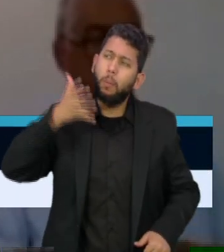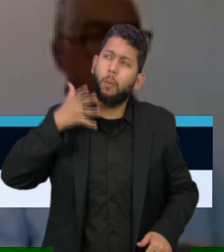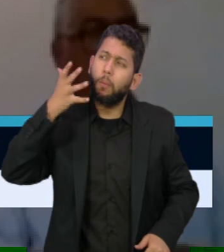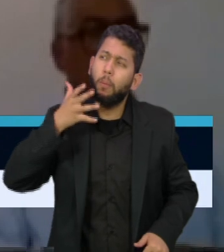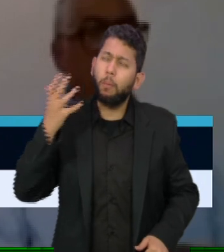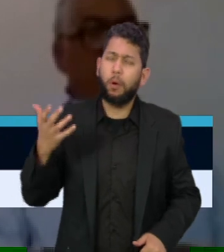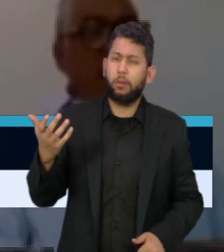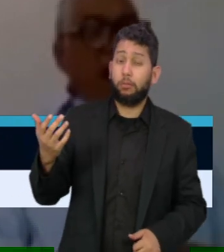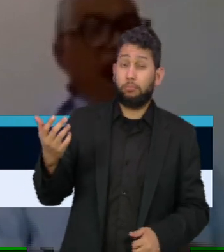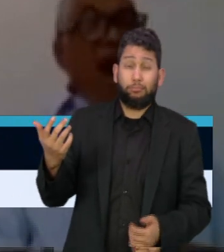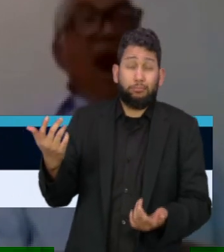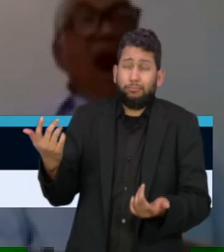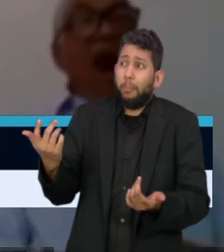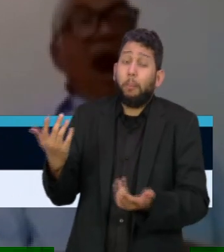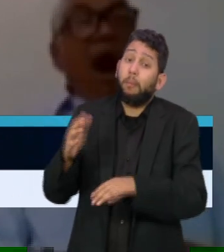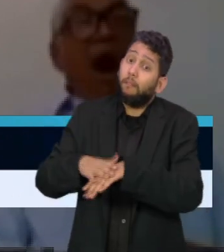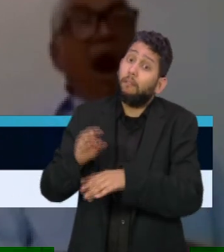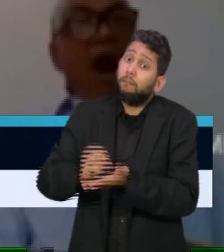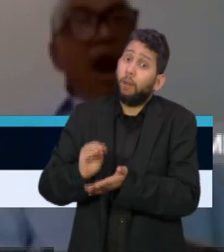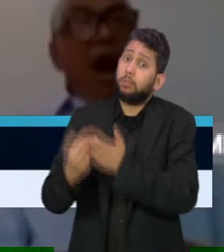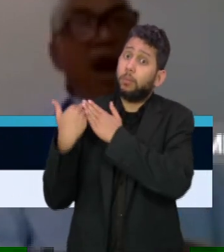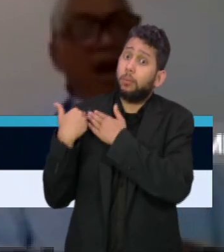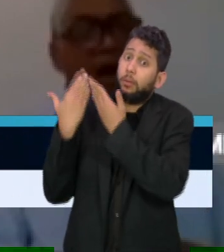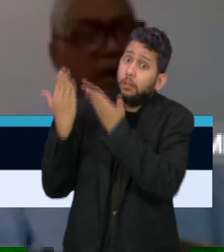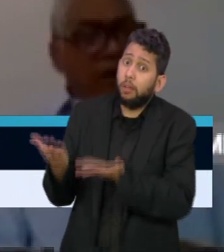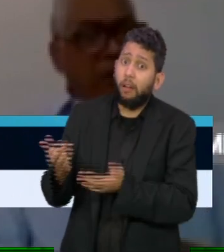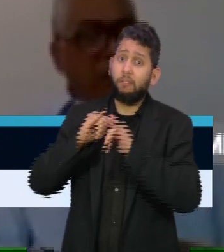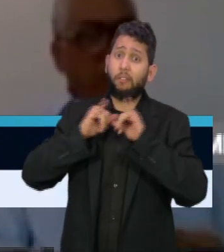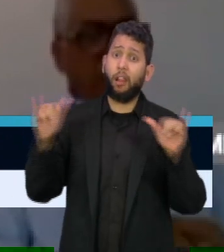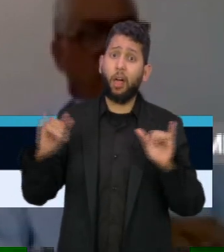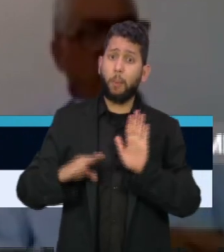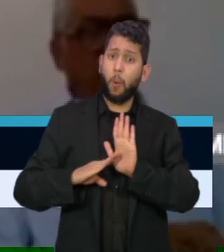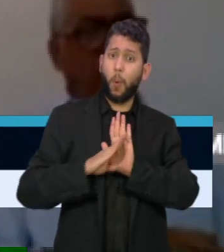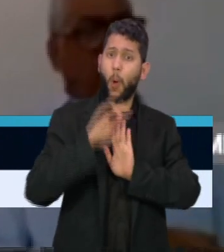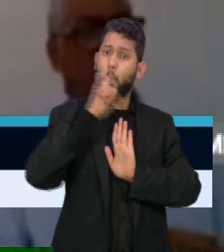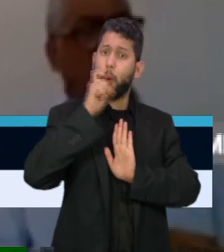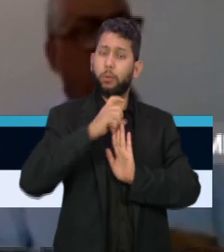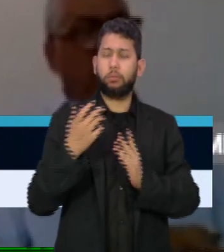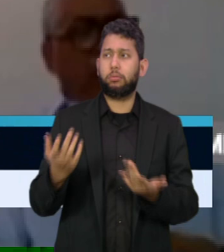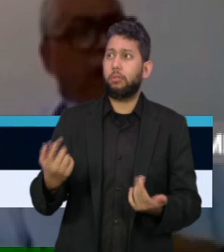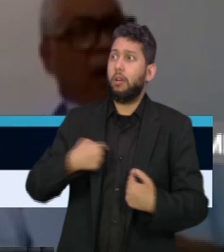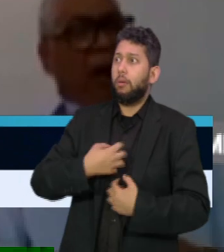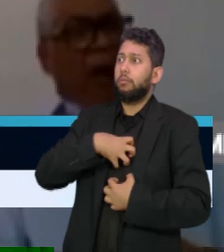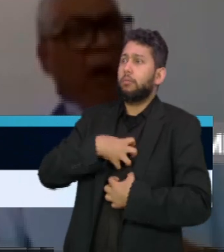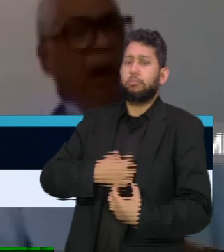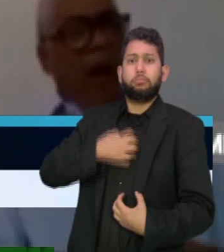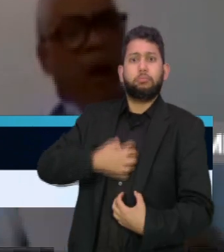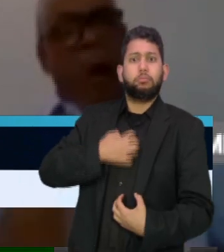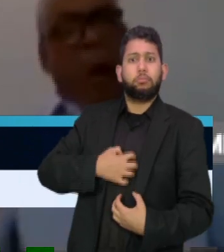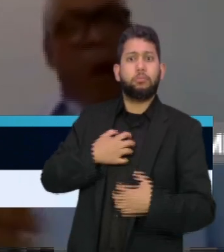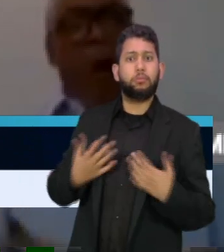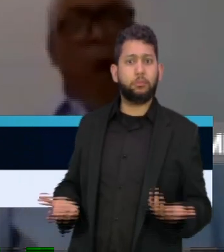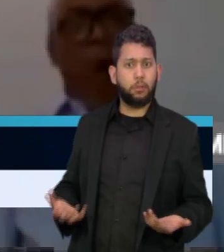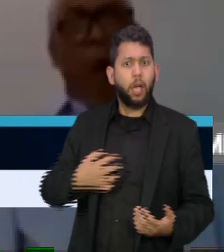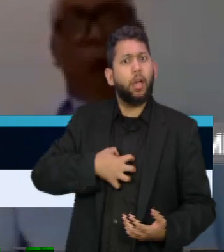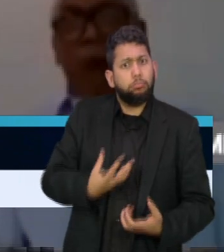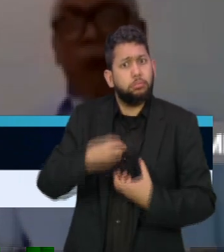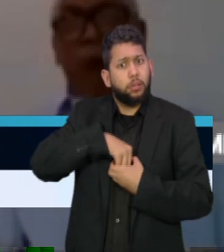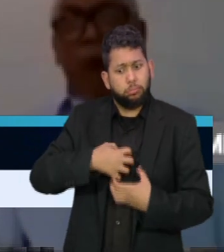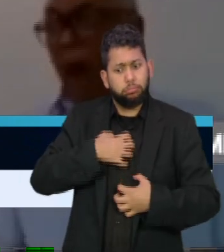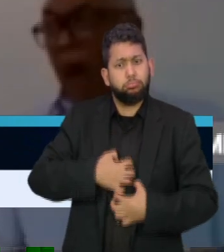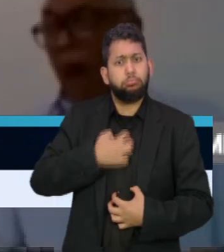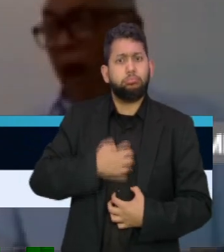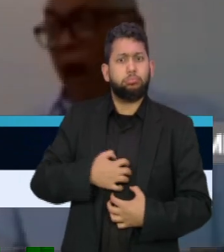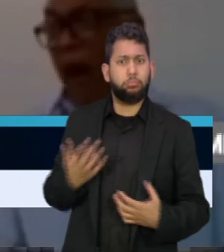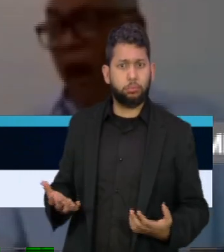me perdiu até a palavra, totalmente irresponsável e me mostrei indignado. Eu fiquei indignado com a situação